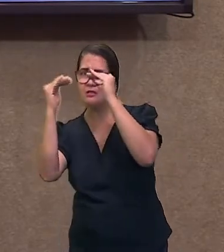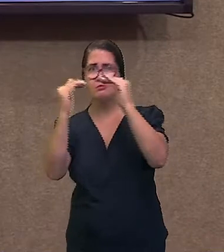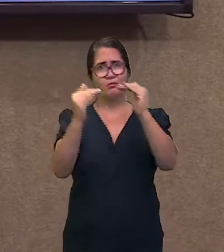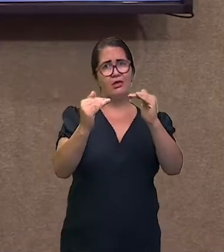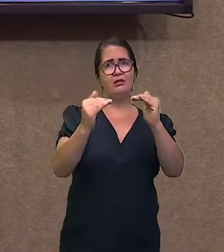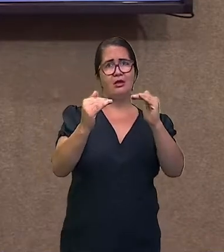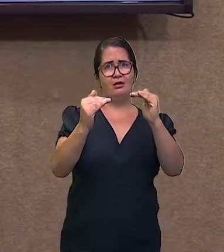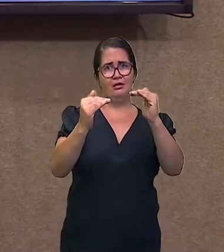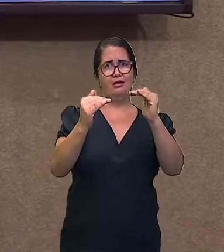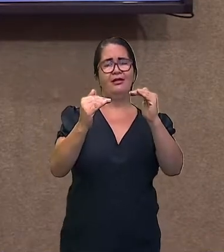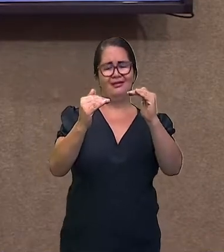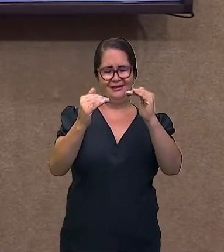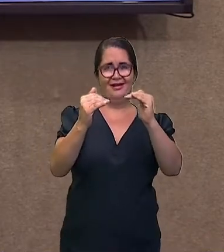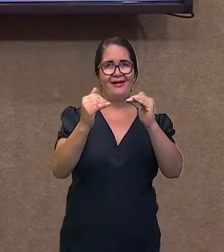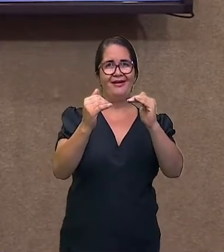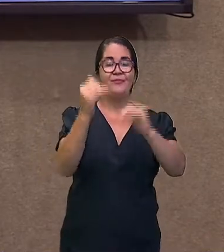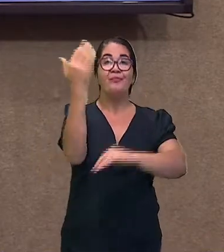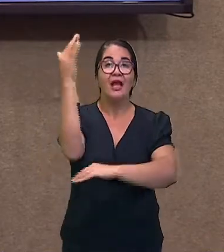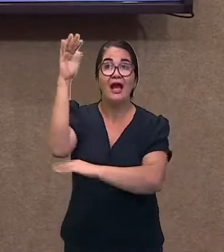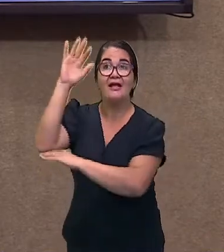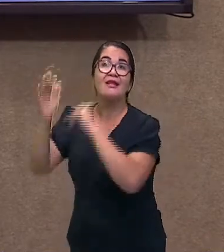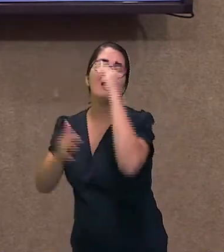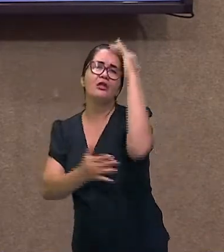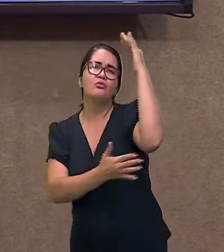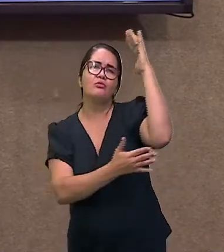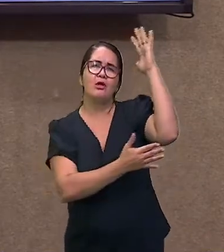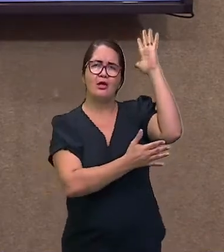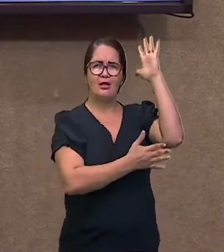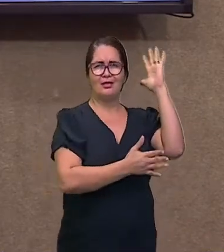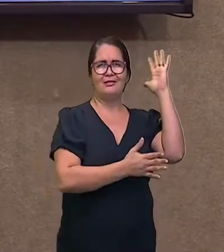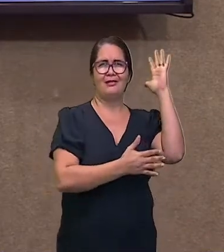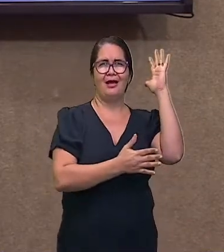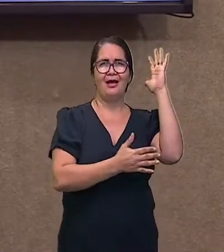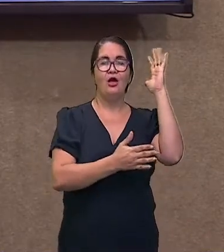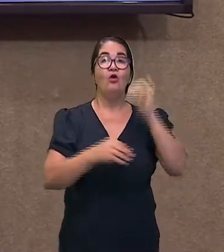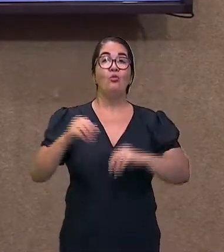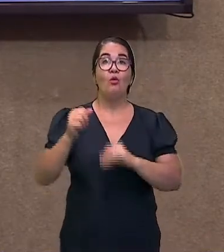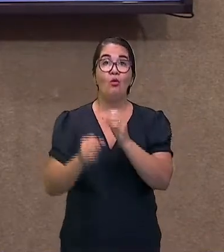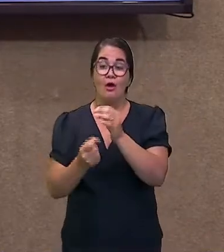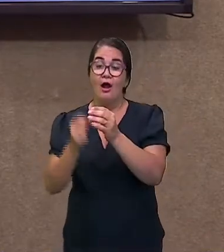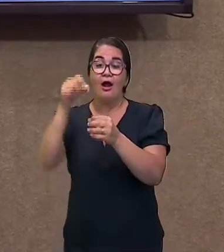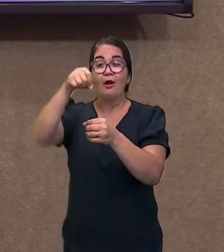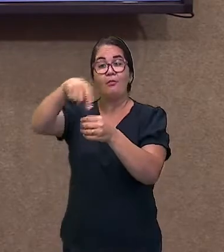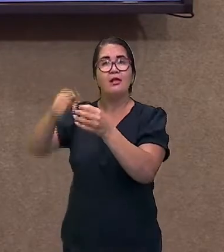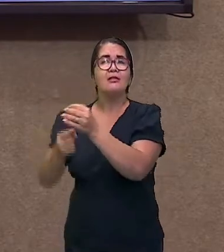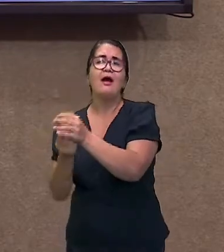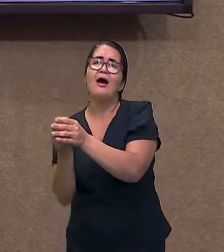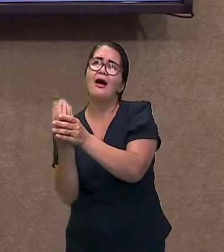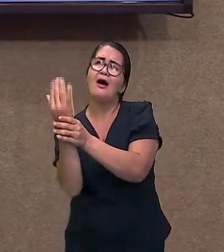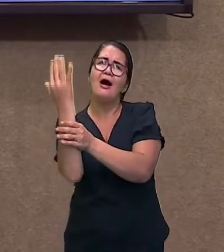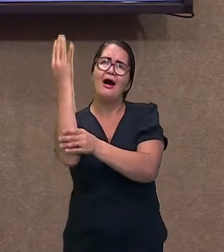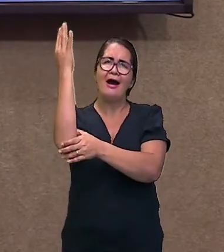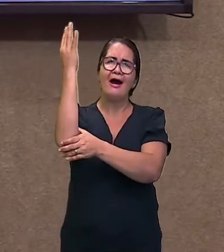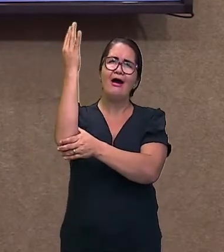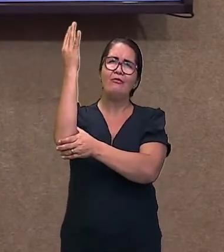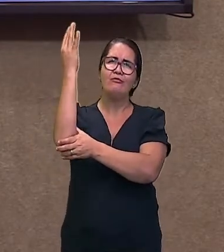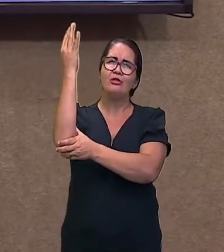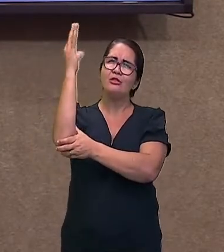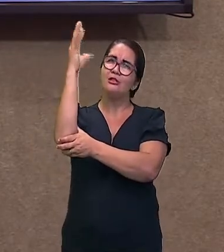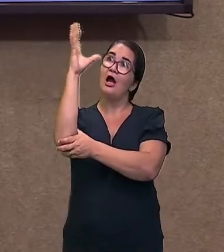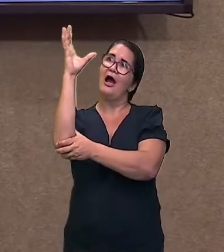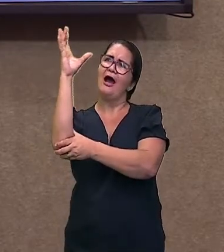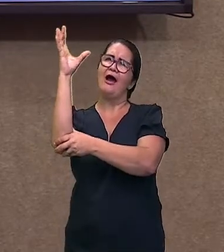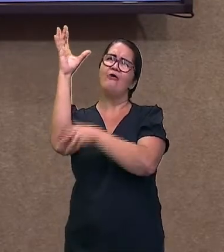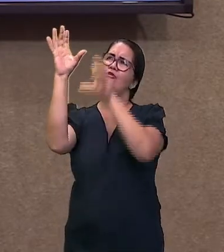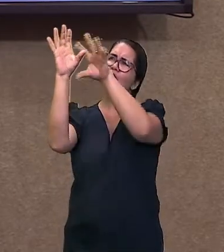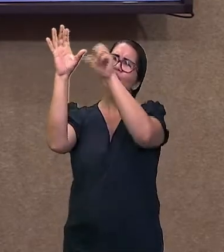frutíferas, floridas, o eu consigo fazer? Que tipo de interação eu faço